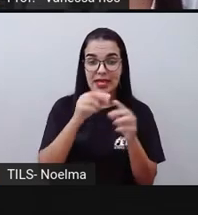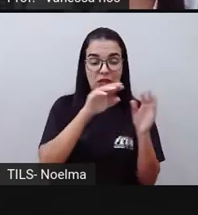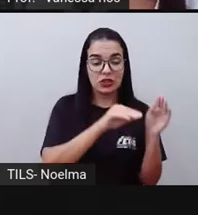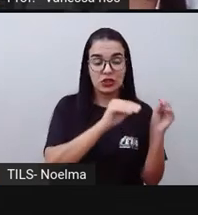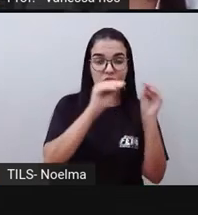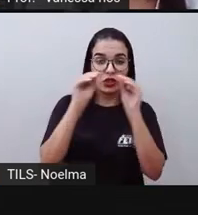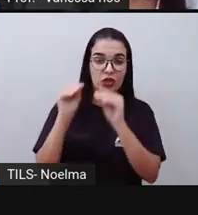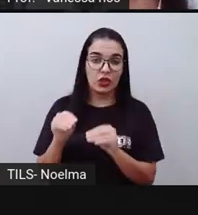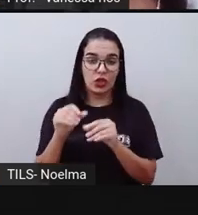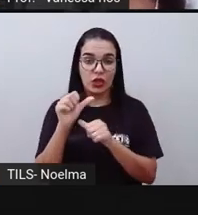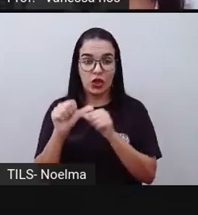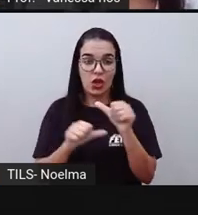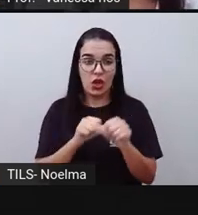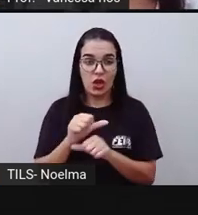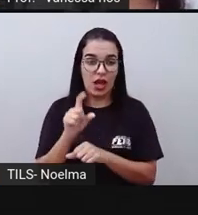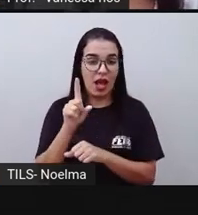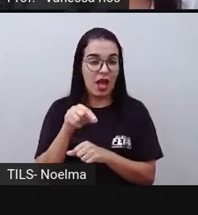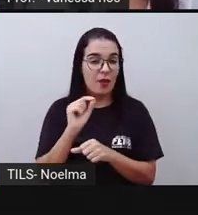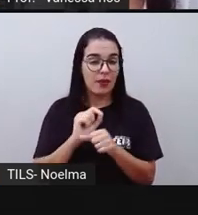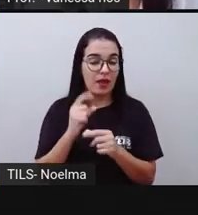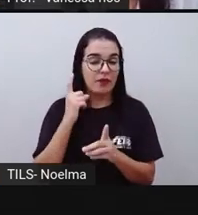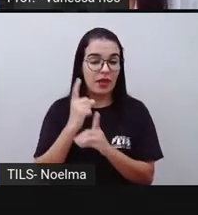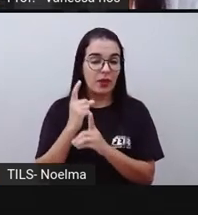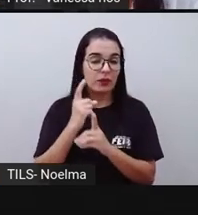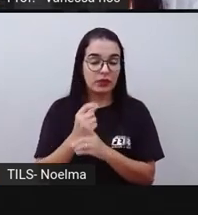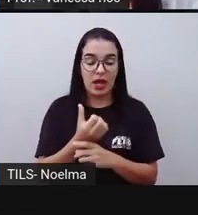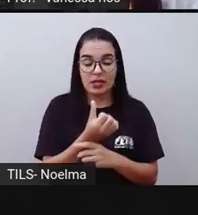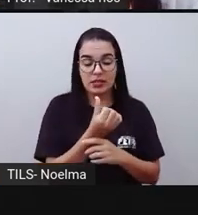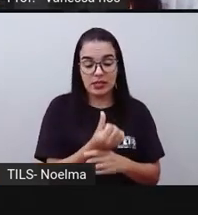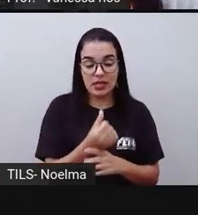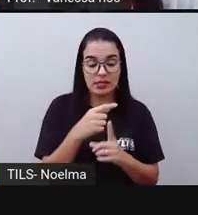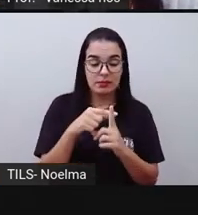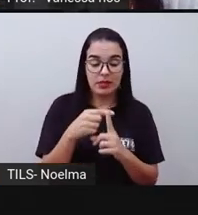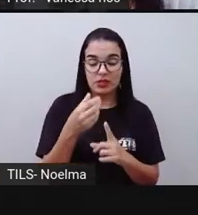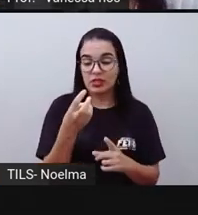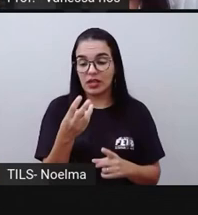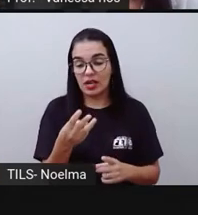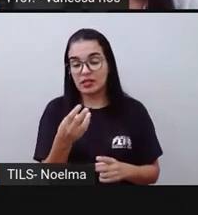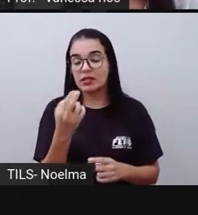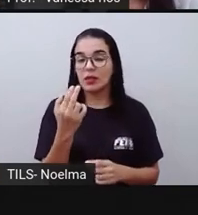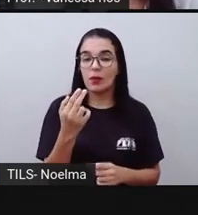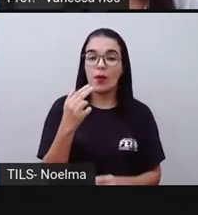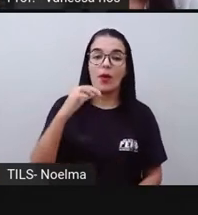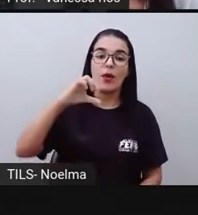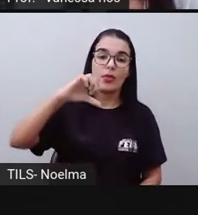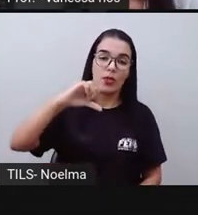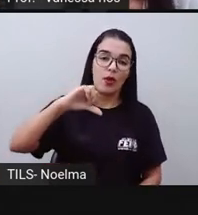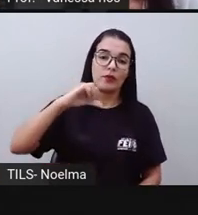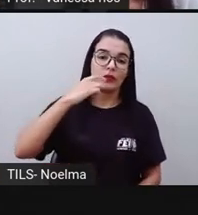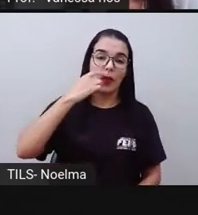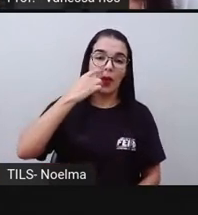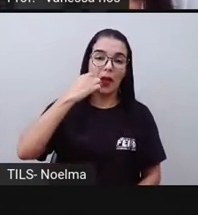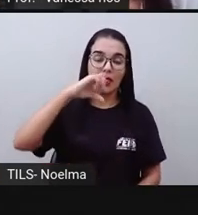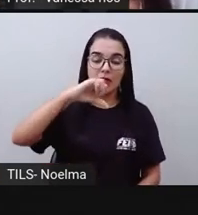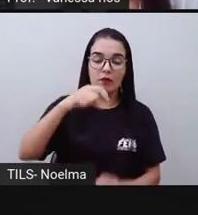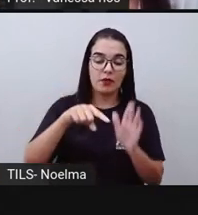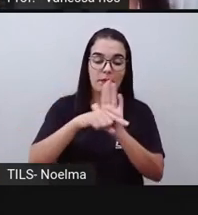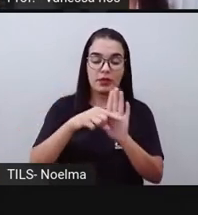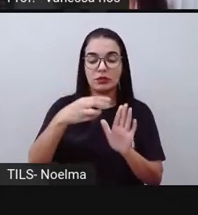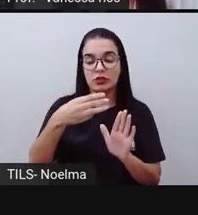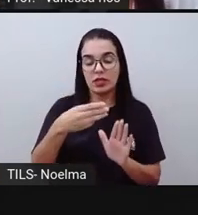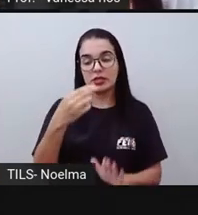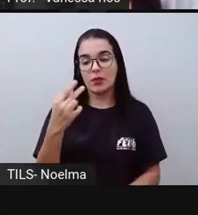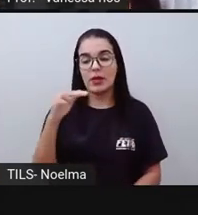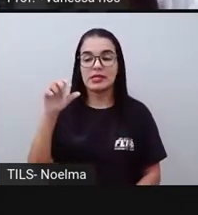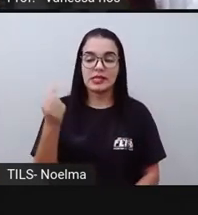o sinal de igual, a gente vai perceber este inverso acontecendo. Porque quando eu faço nove menos três é